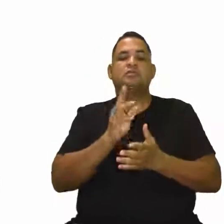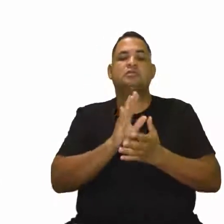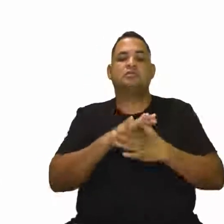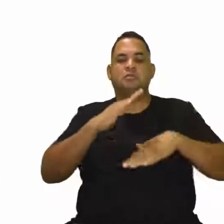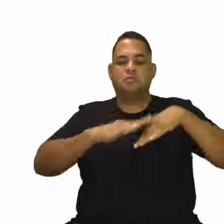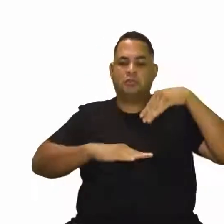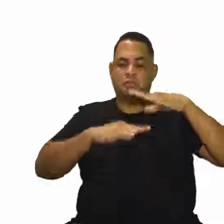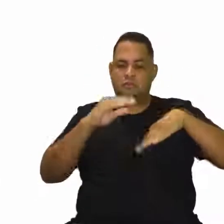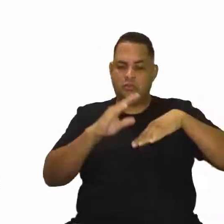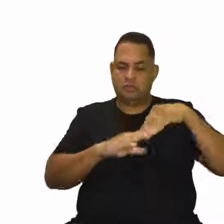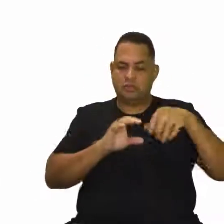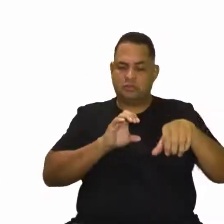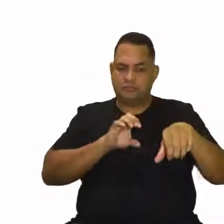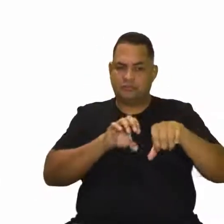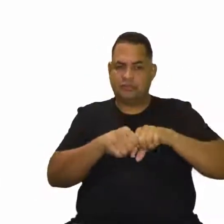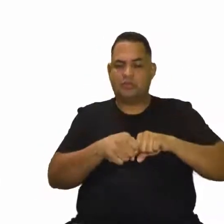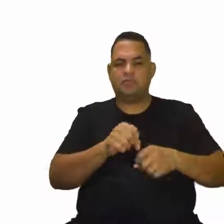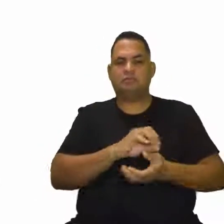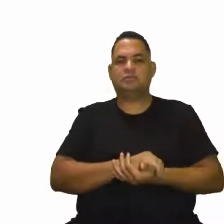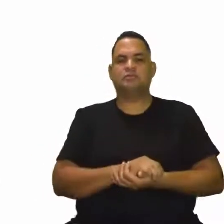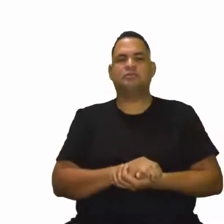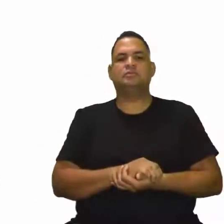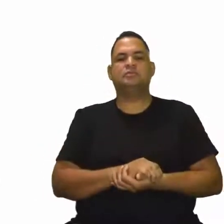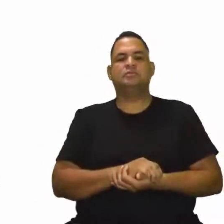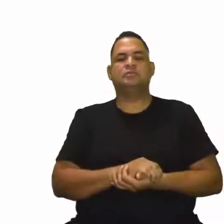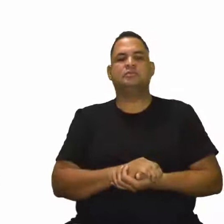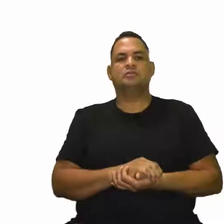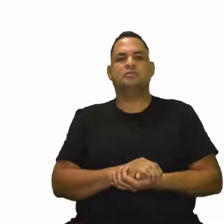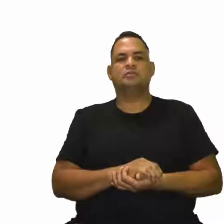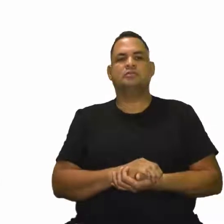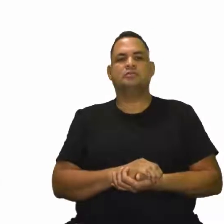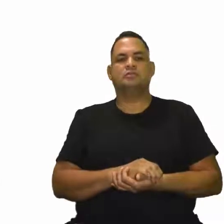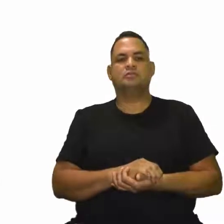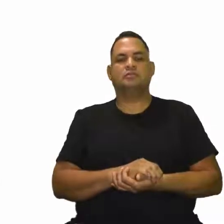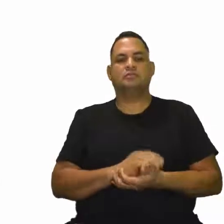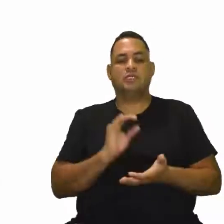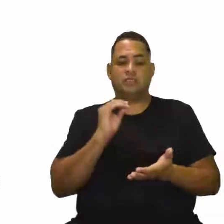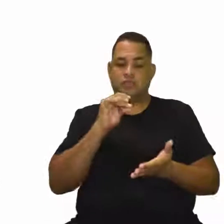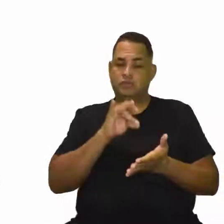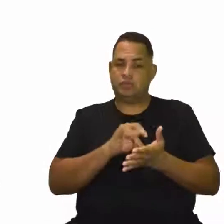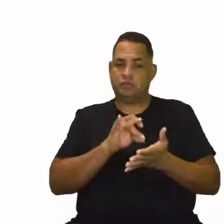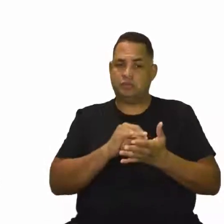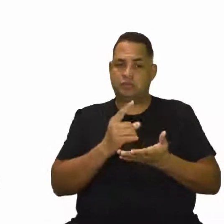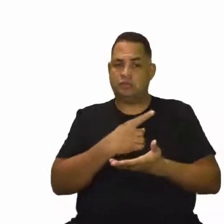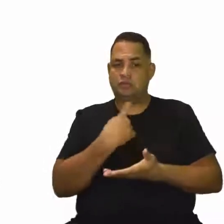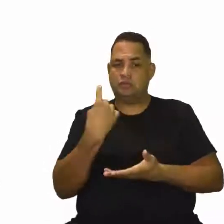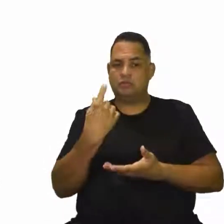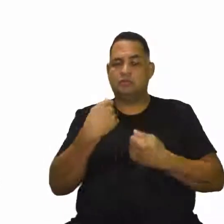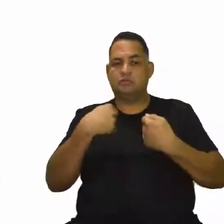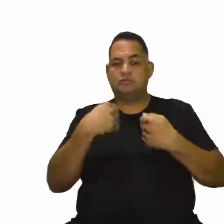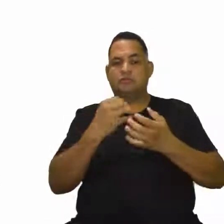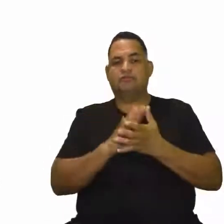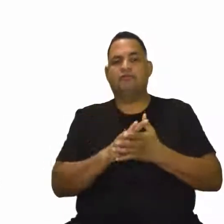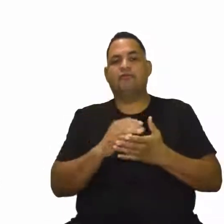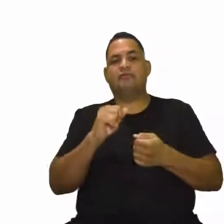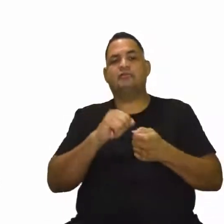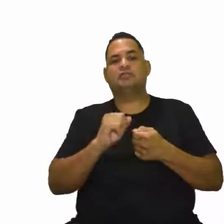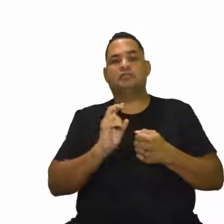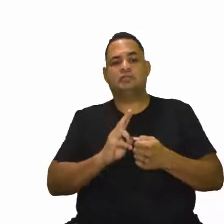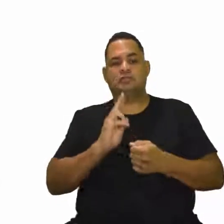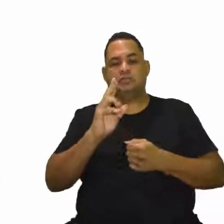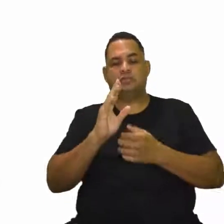Como para tudo na vida, né, gente? Isso aqui é só uma afirmação do que a gente deve fazer ao longo da nossa vida.